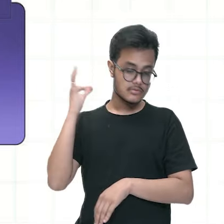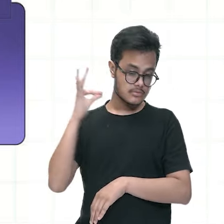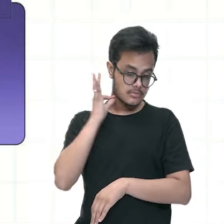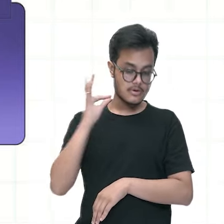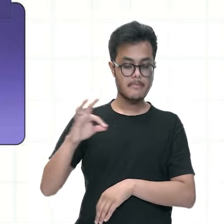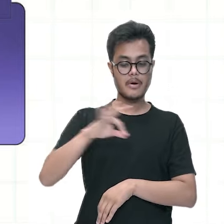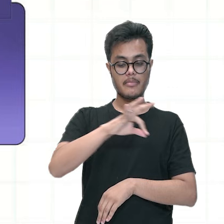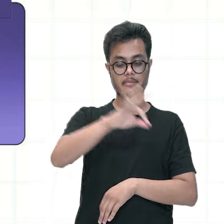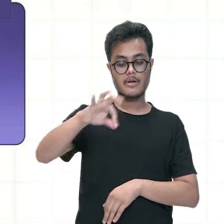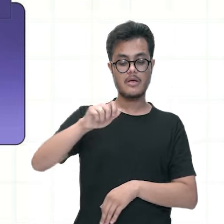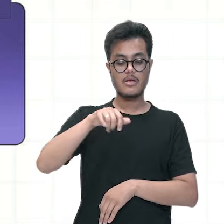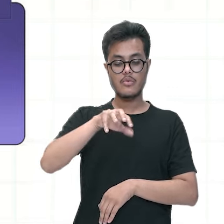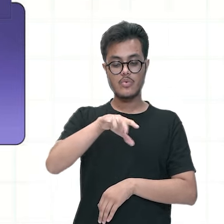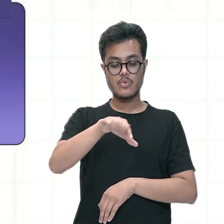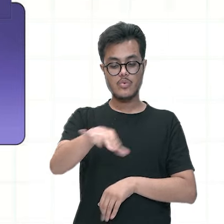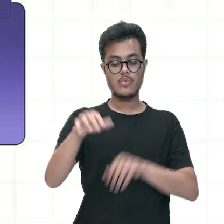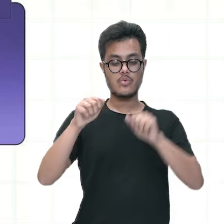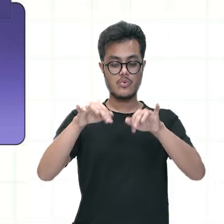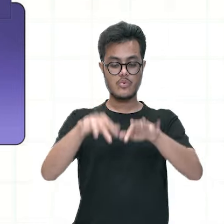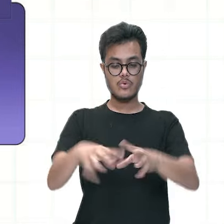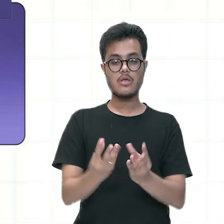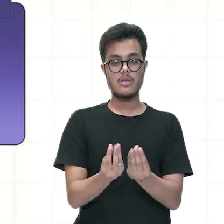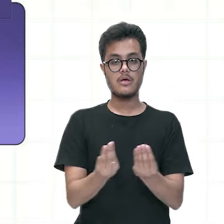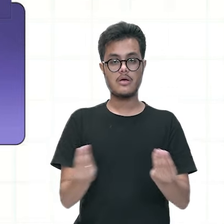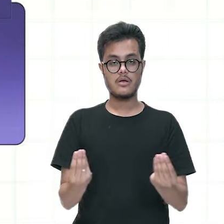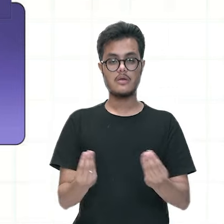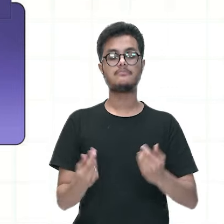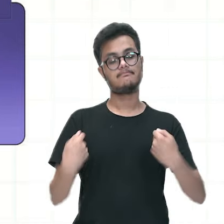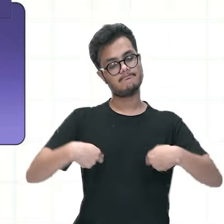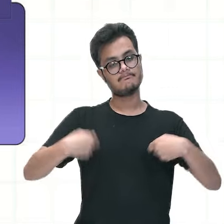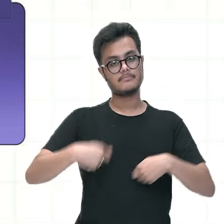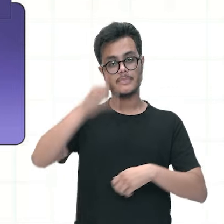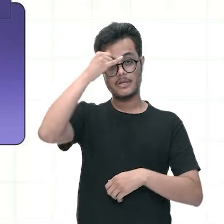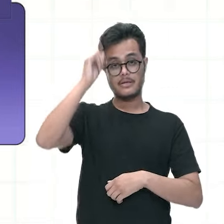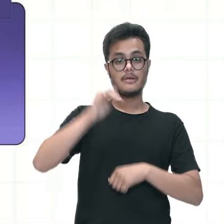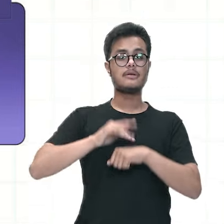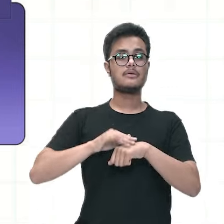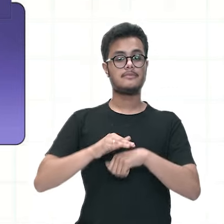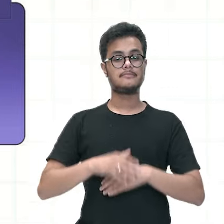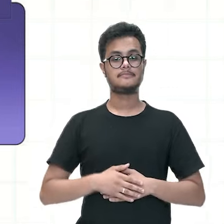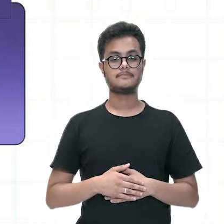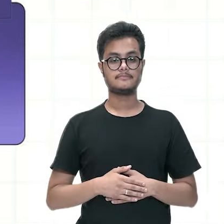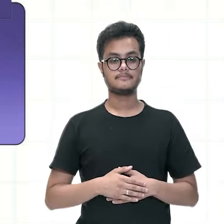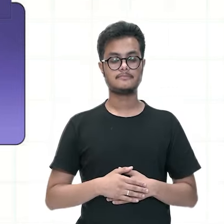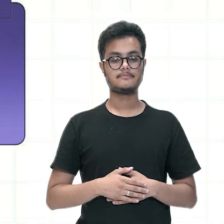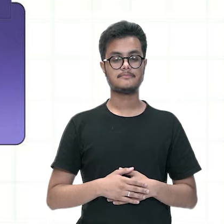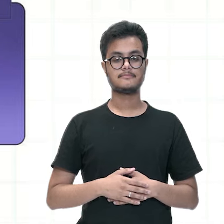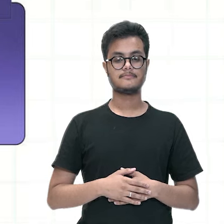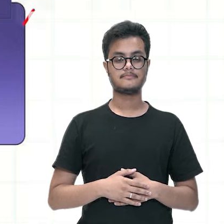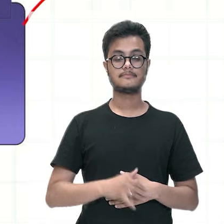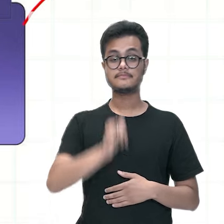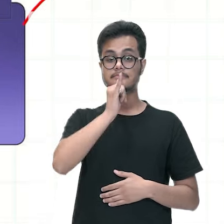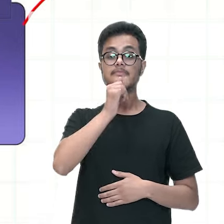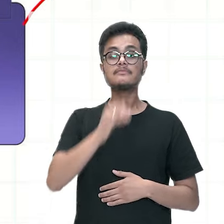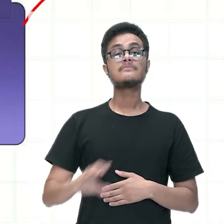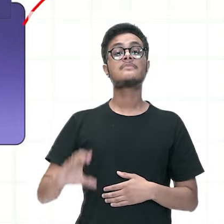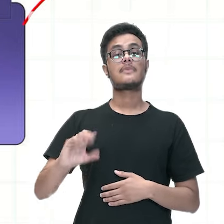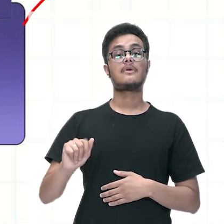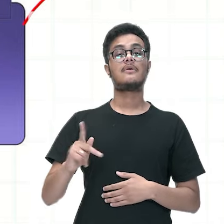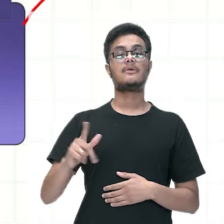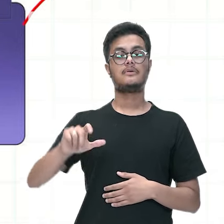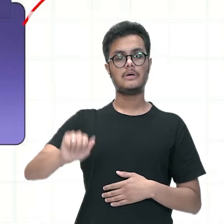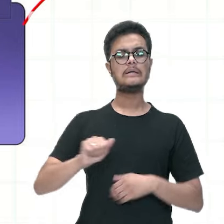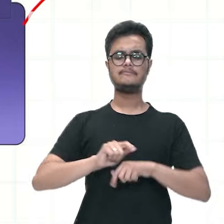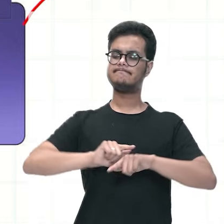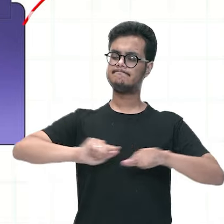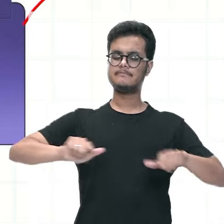a planta se possível coloque areia para forrar aquele local e impedir que a água fique acumulada mantenha também as calhas